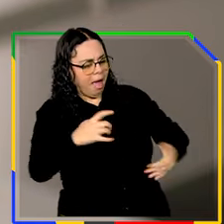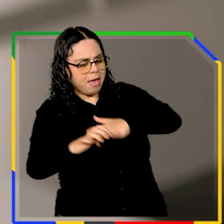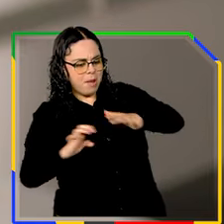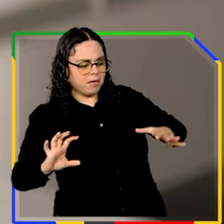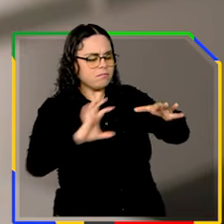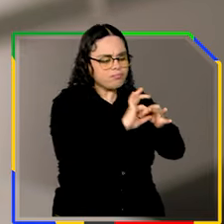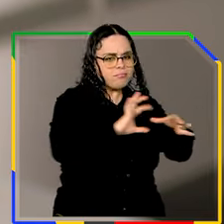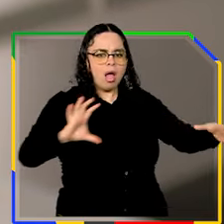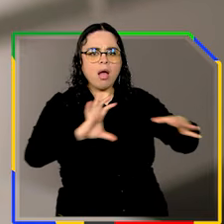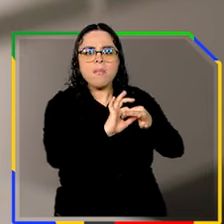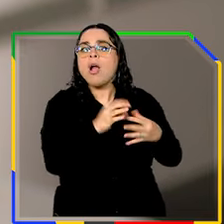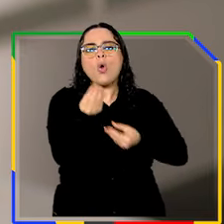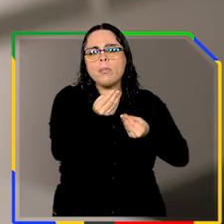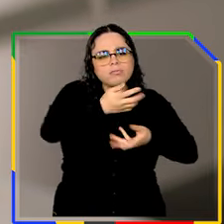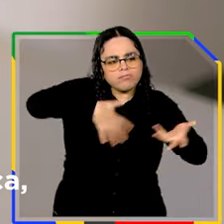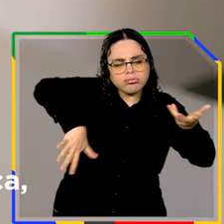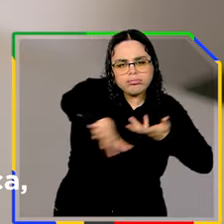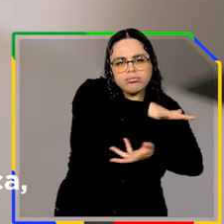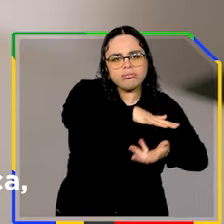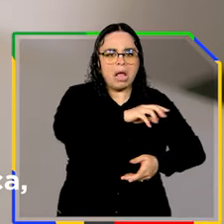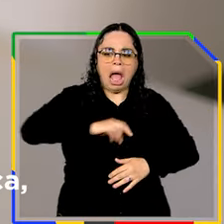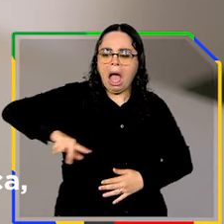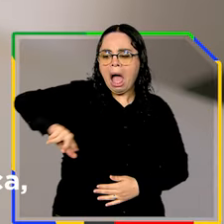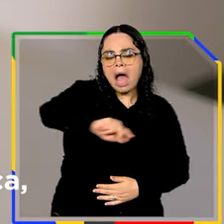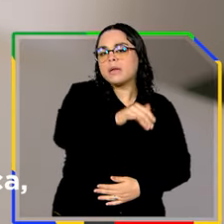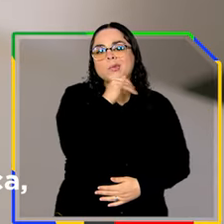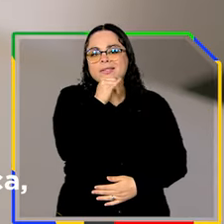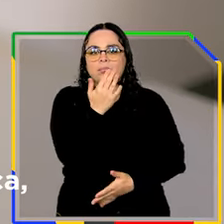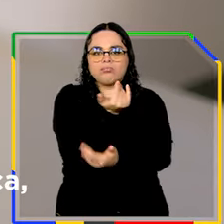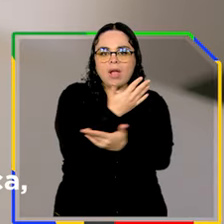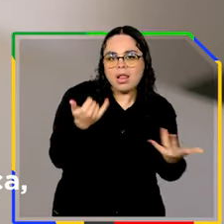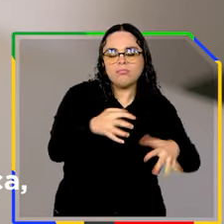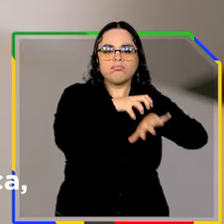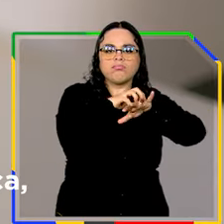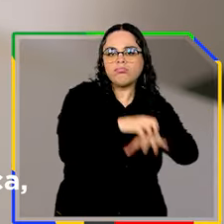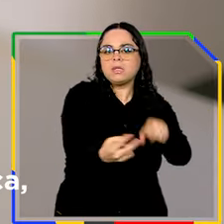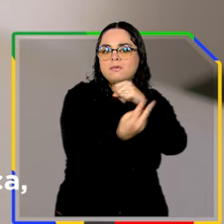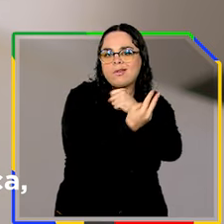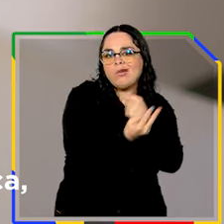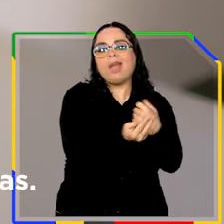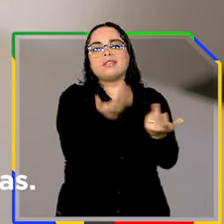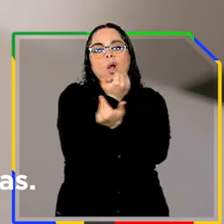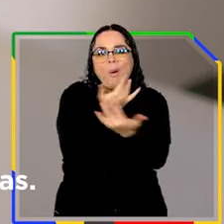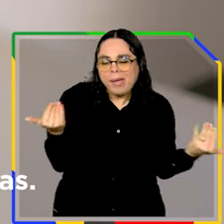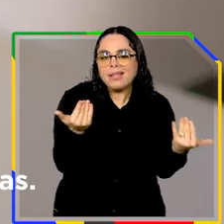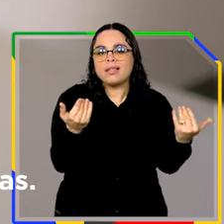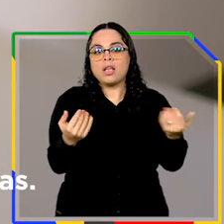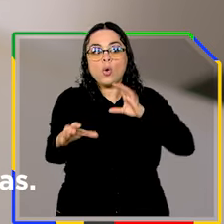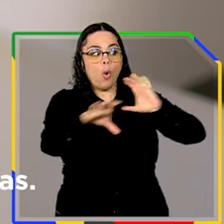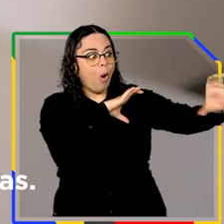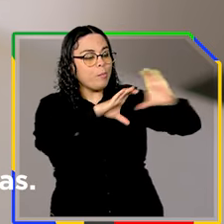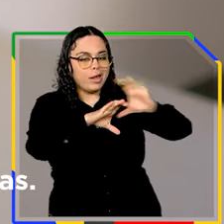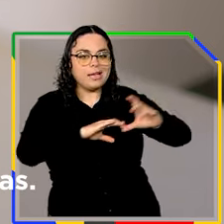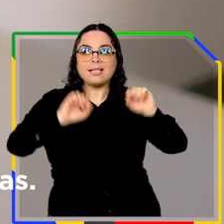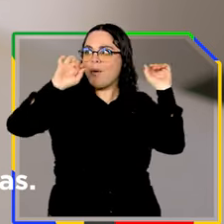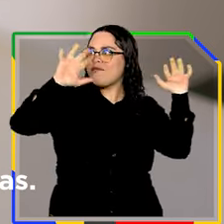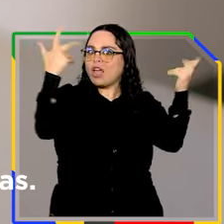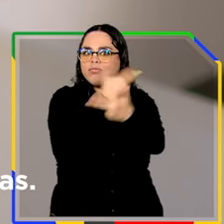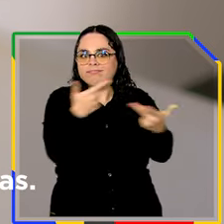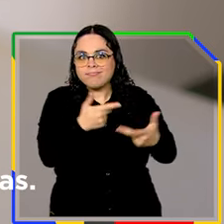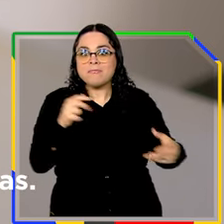emprego e renda para vários outros setores. Há exemplos de alimentos, tecidos, transporte, segurança, comunicação e eventos,